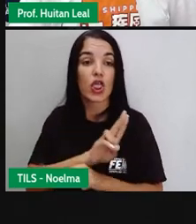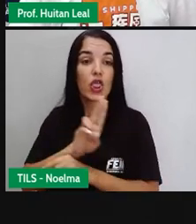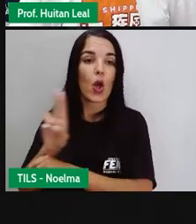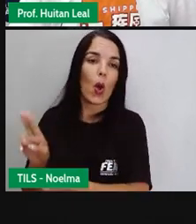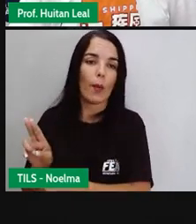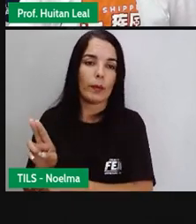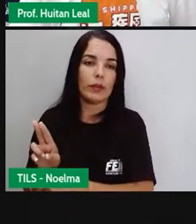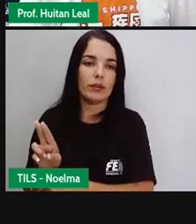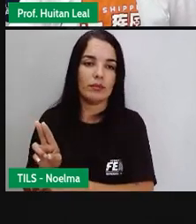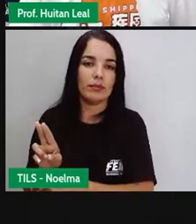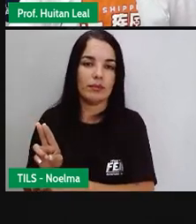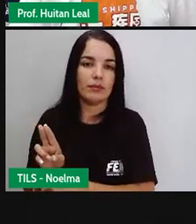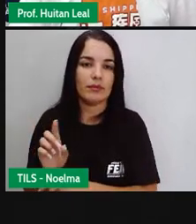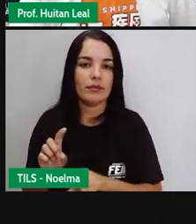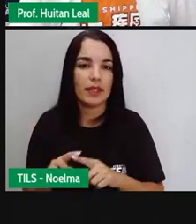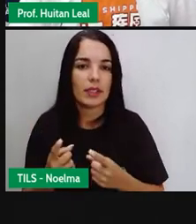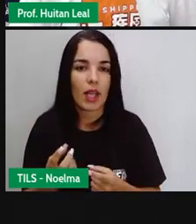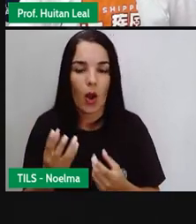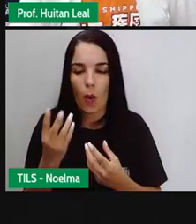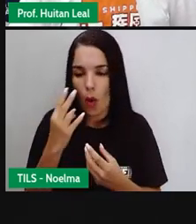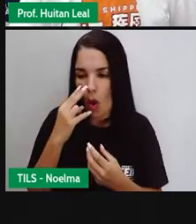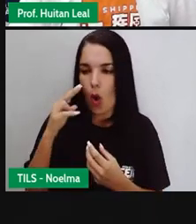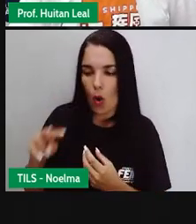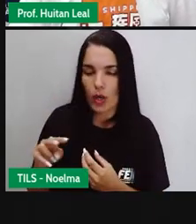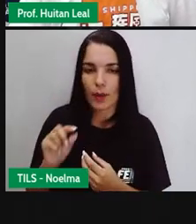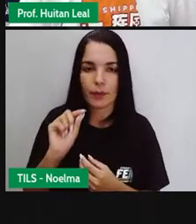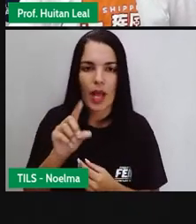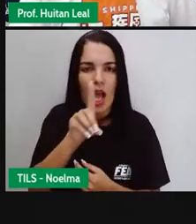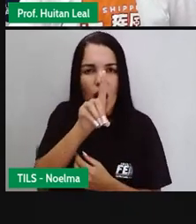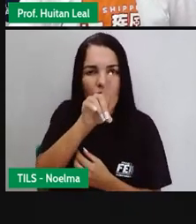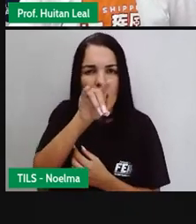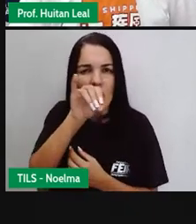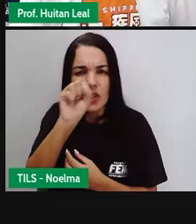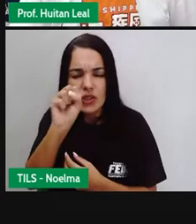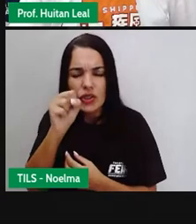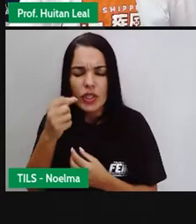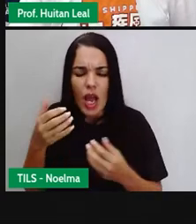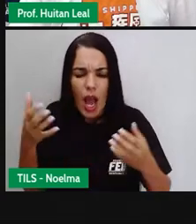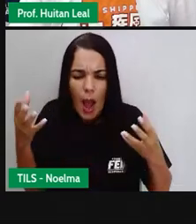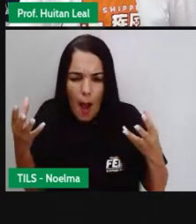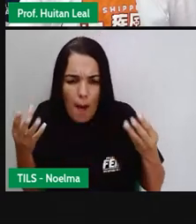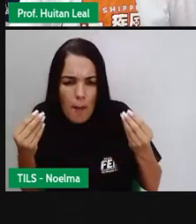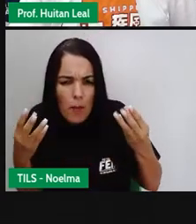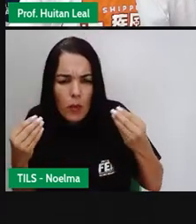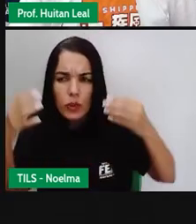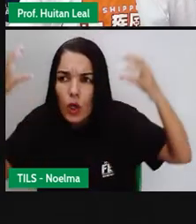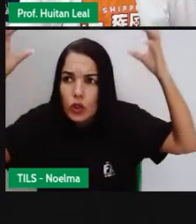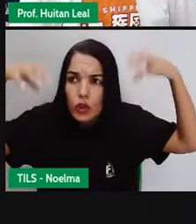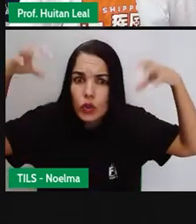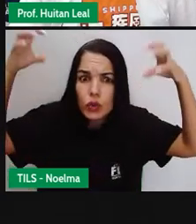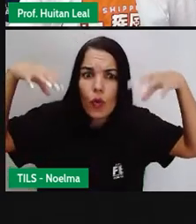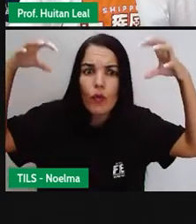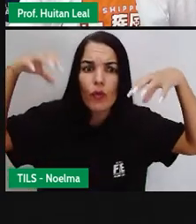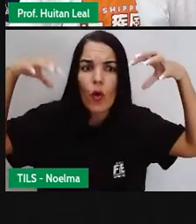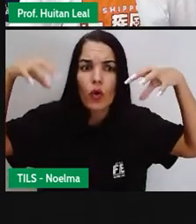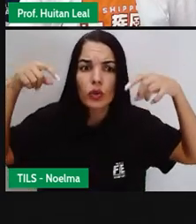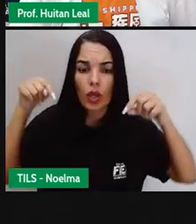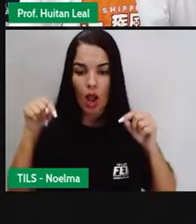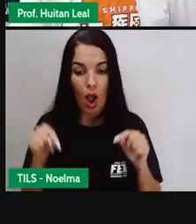atenção. Dia muito chuvoso hoje. Veja aqui, não existe verbo na frase.